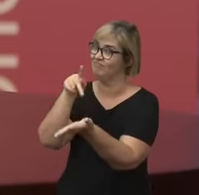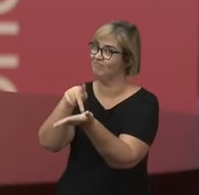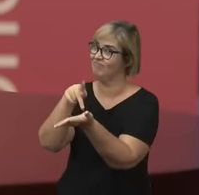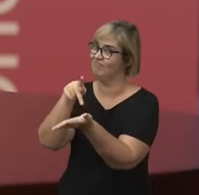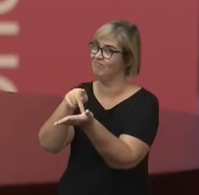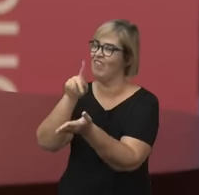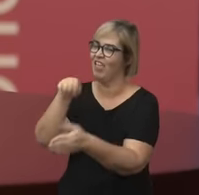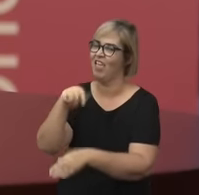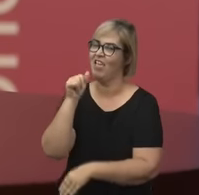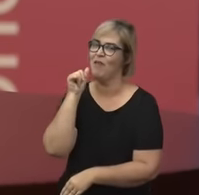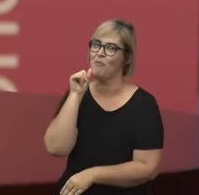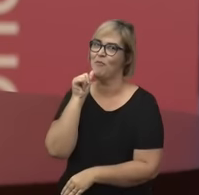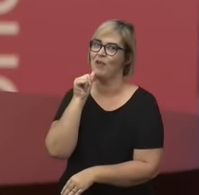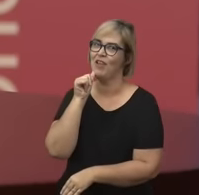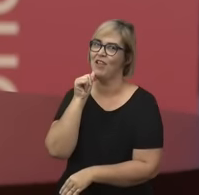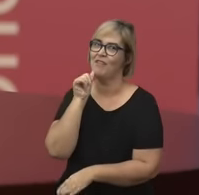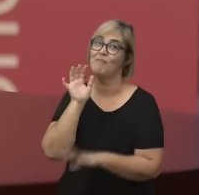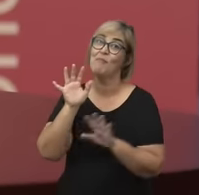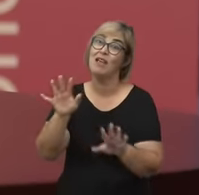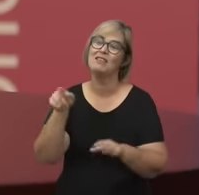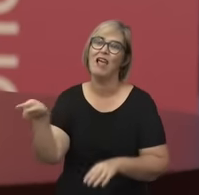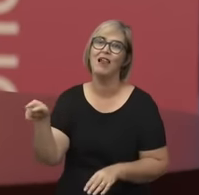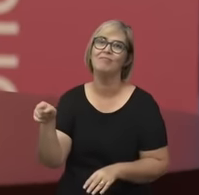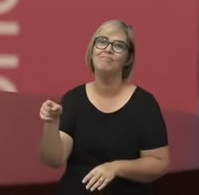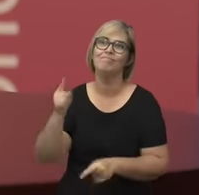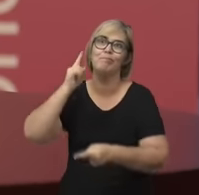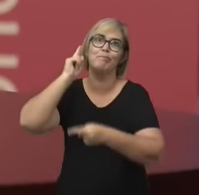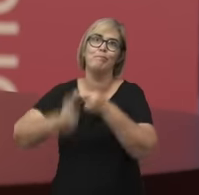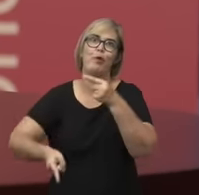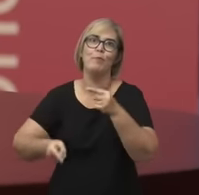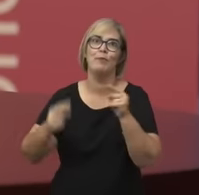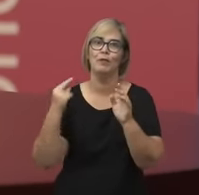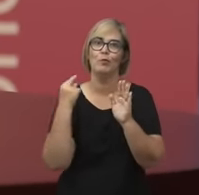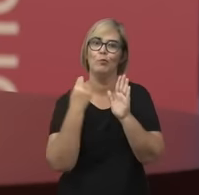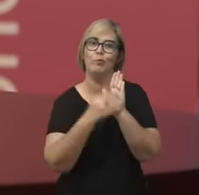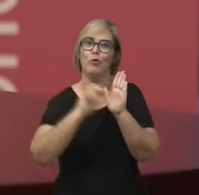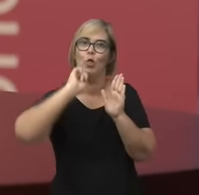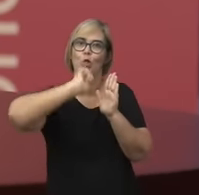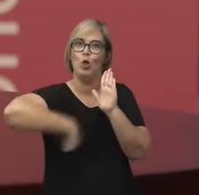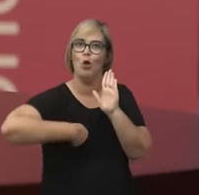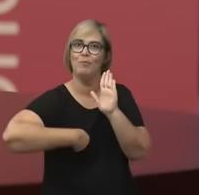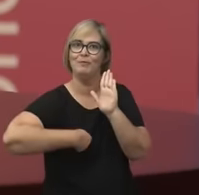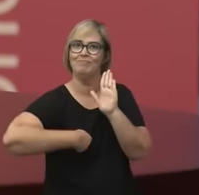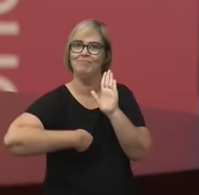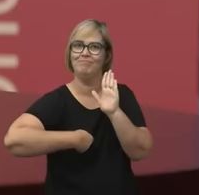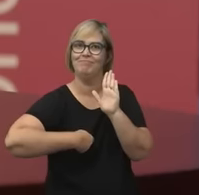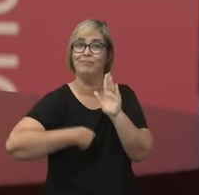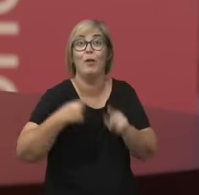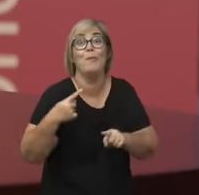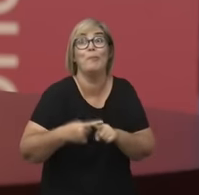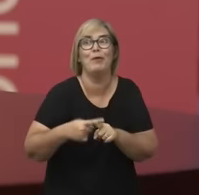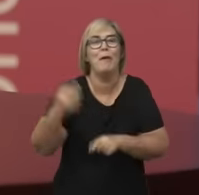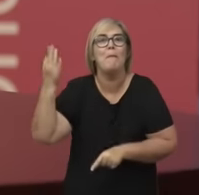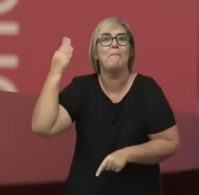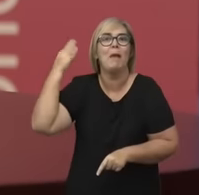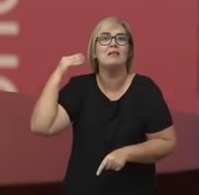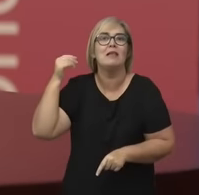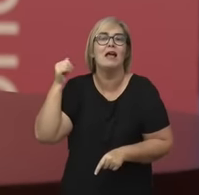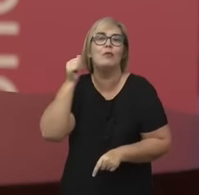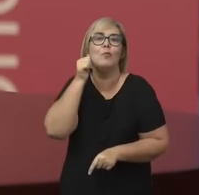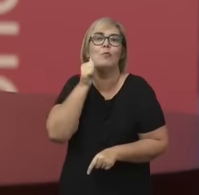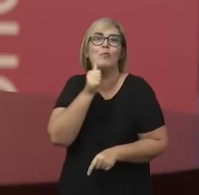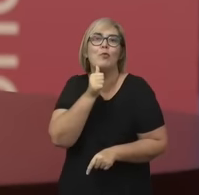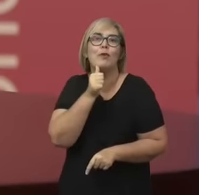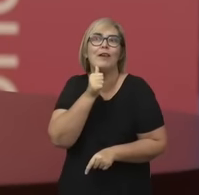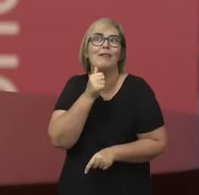é alguém que não podia assinar. E não podia, porque era proibido colocar a sua voz publicamente, seja porque